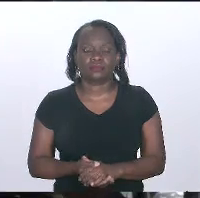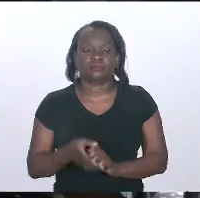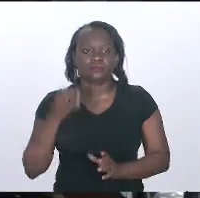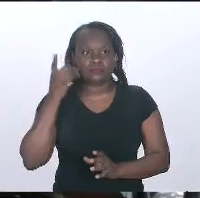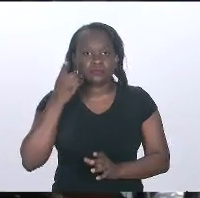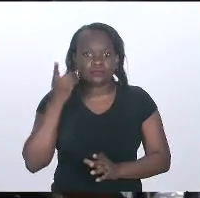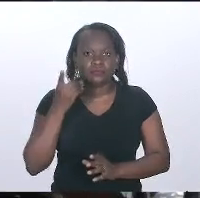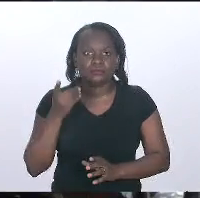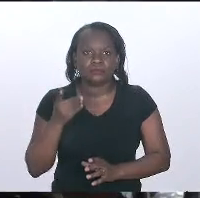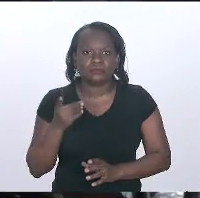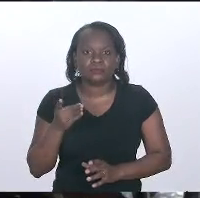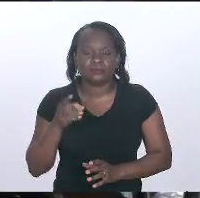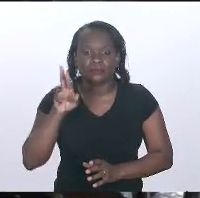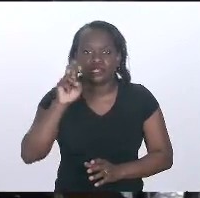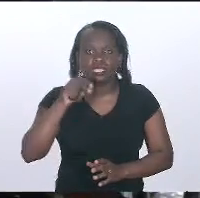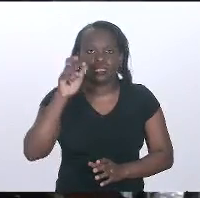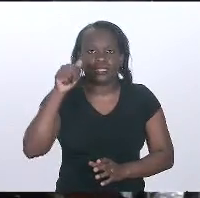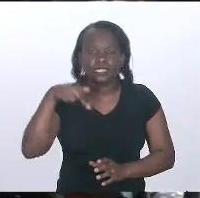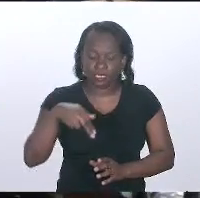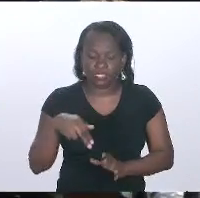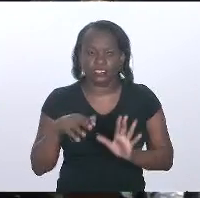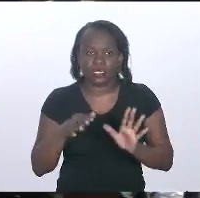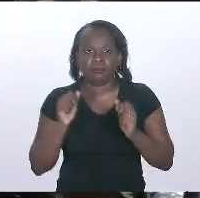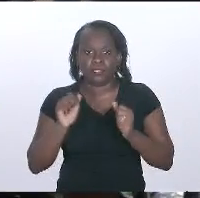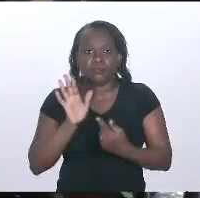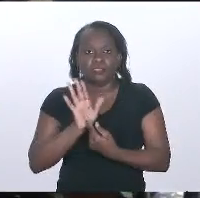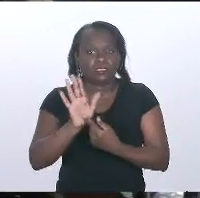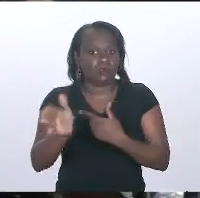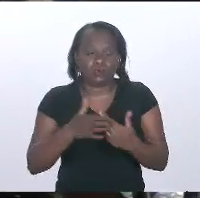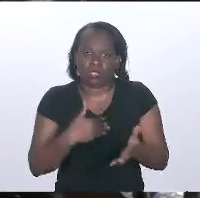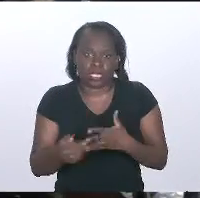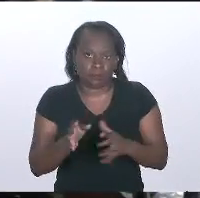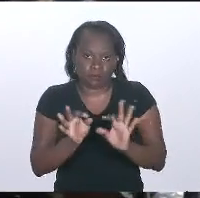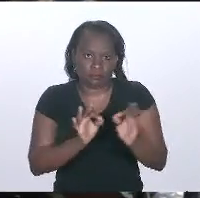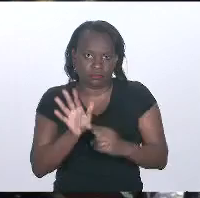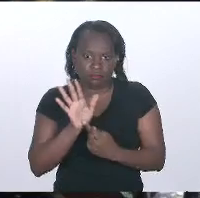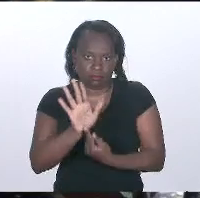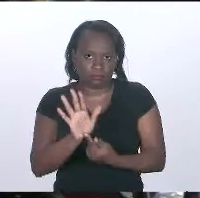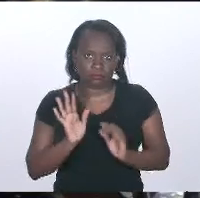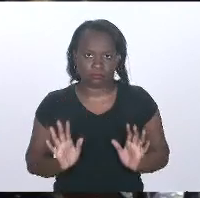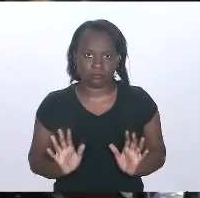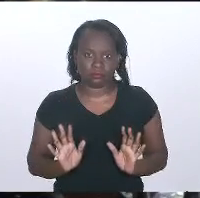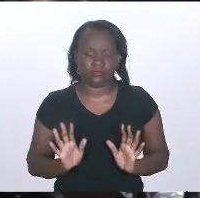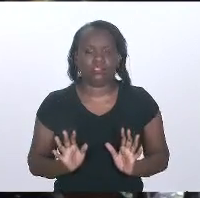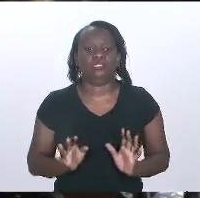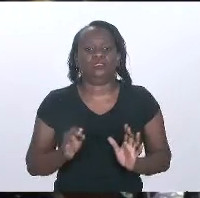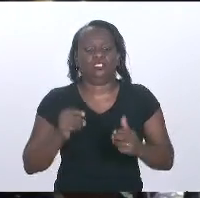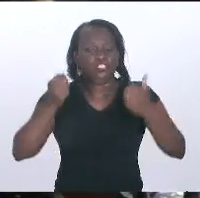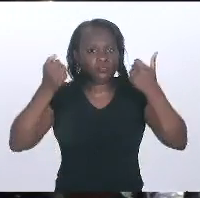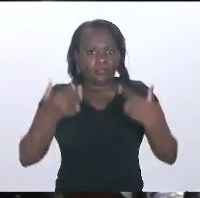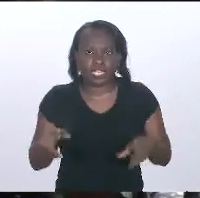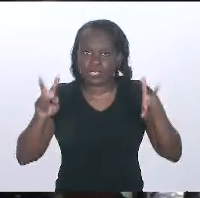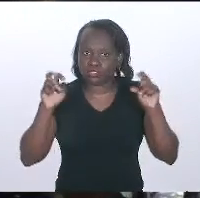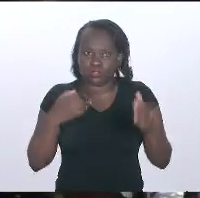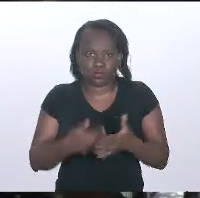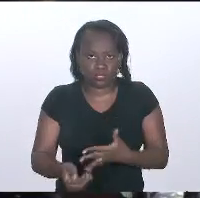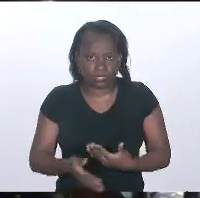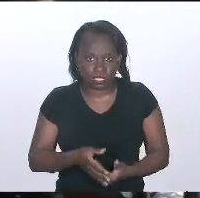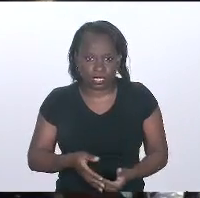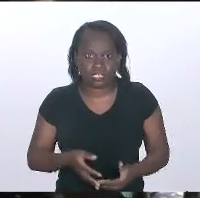deputado Renan Feirinha, o deputado pode apresentar qualquer projeto, versando sobre qualquer assunto,